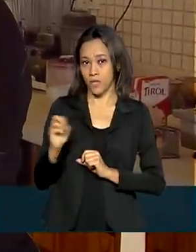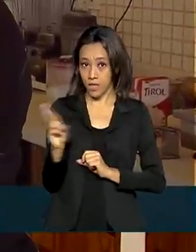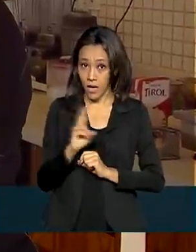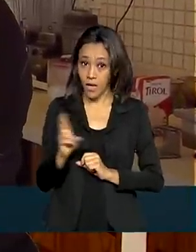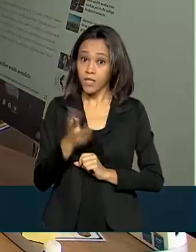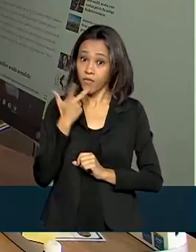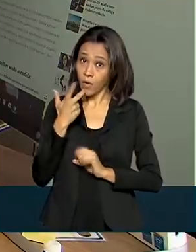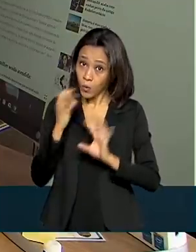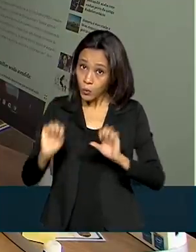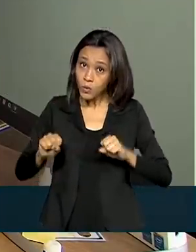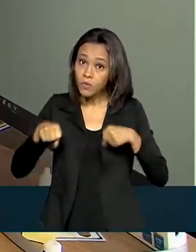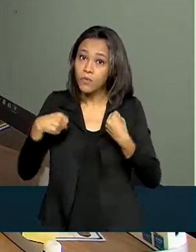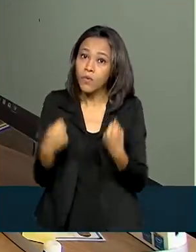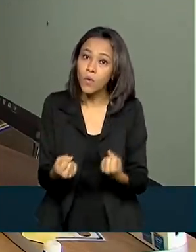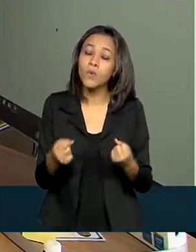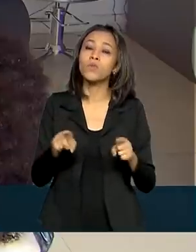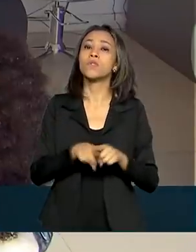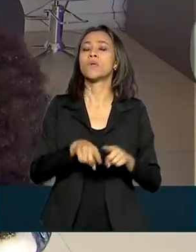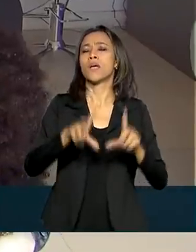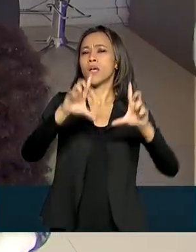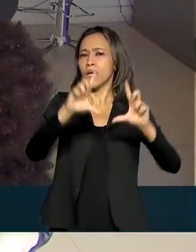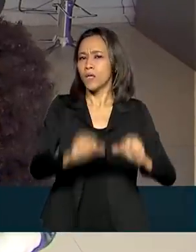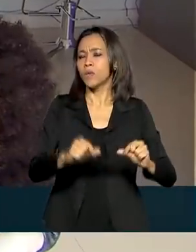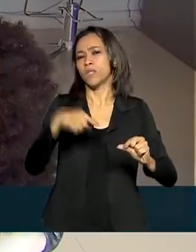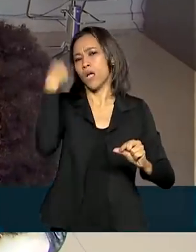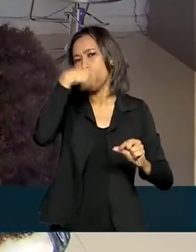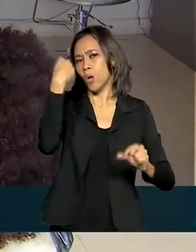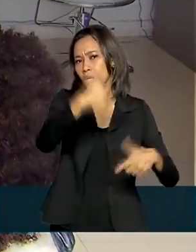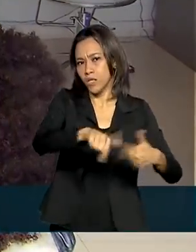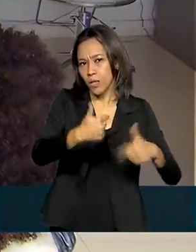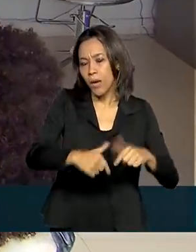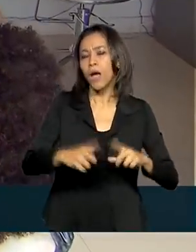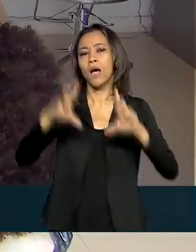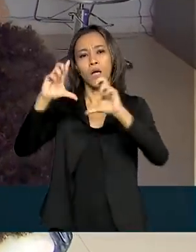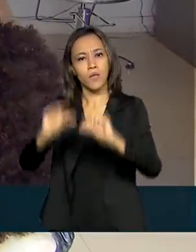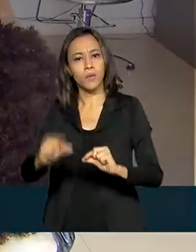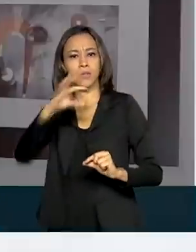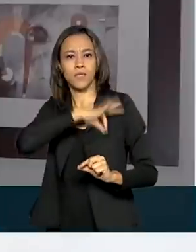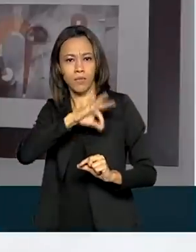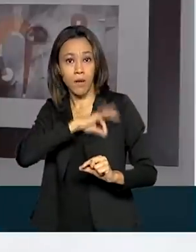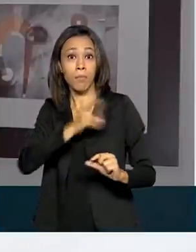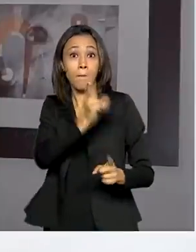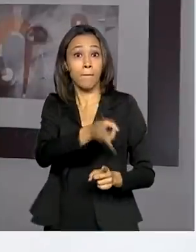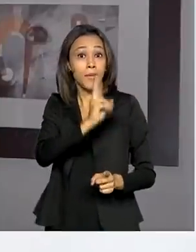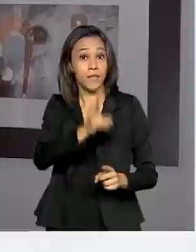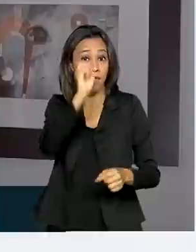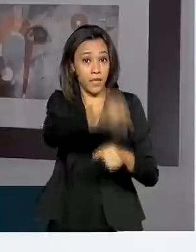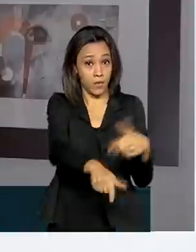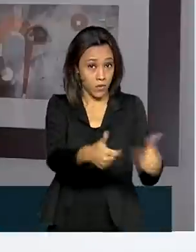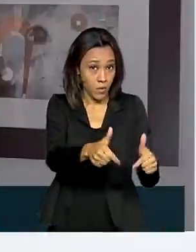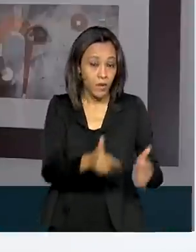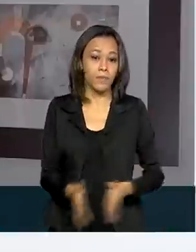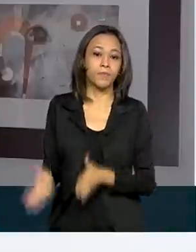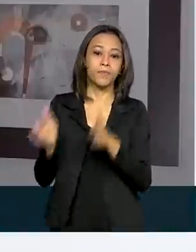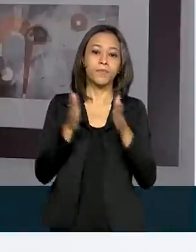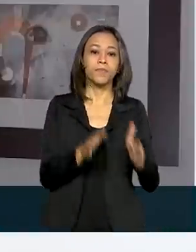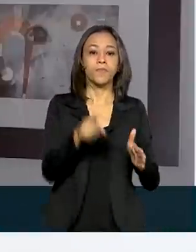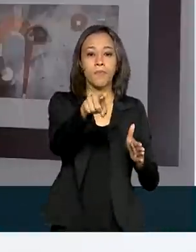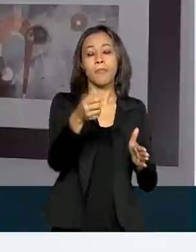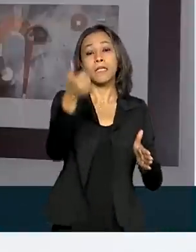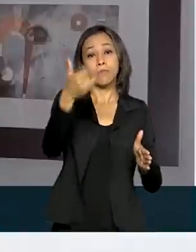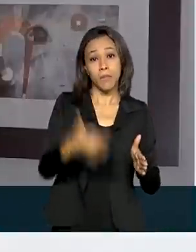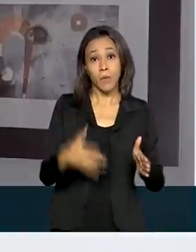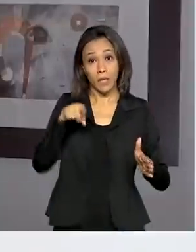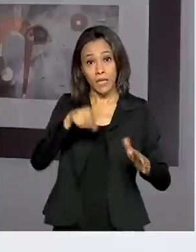suplementar salários e reduzir a carga horária de trabalho para manter empregos na pandemia. Durante boa parte da audiência, o